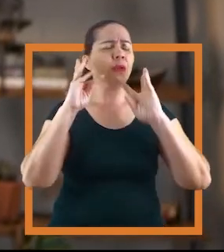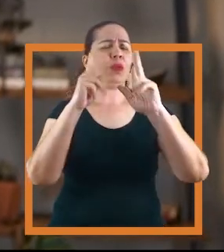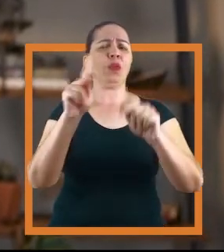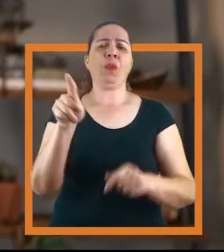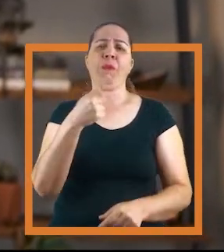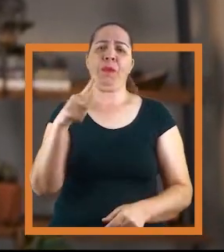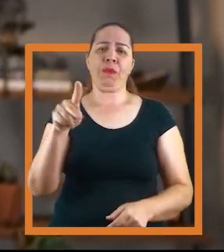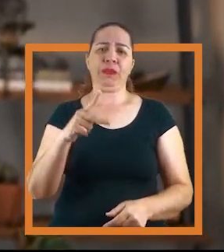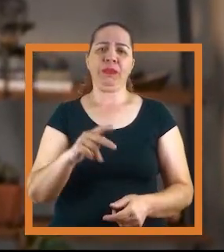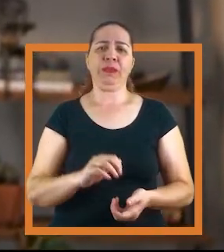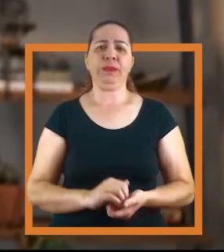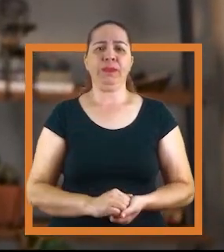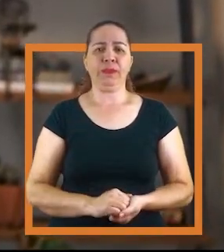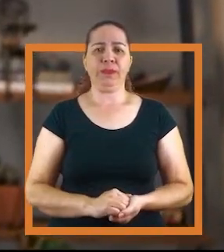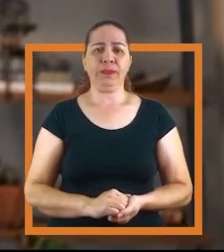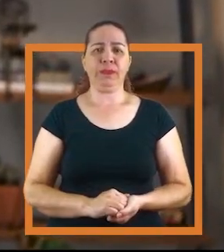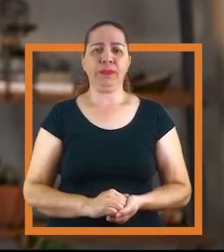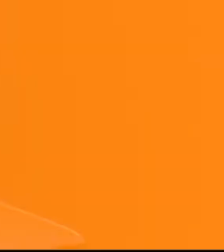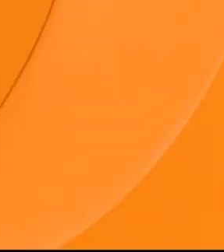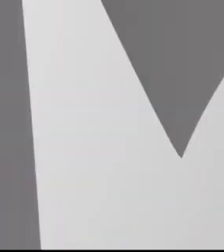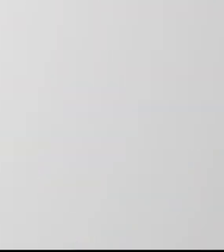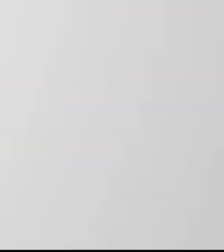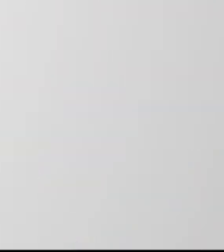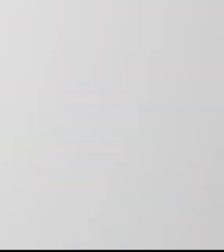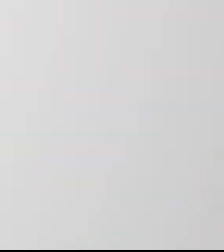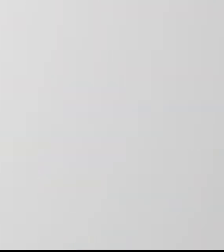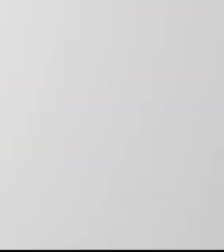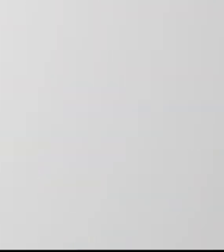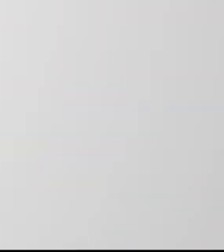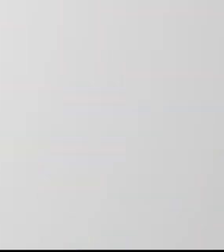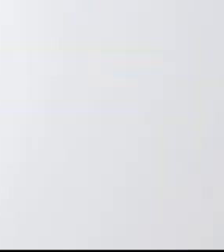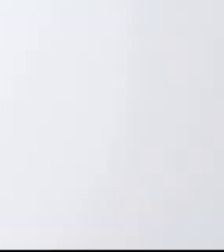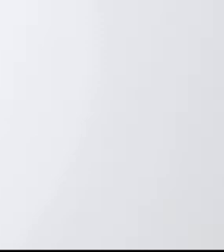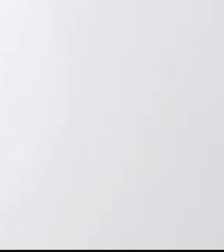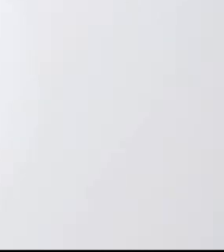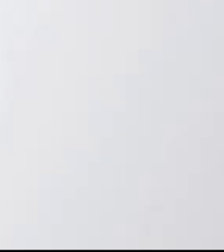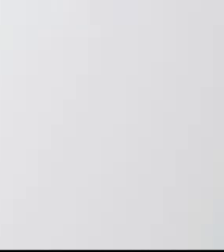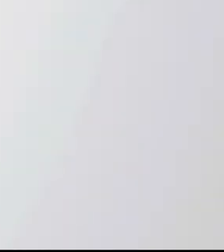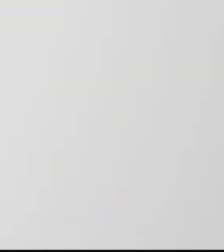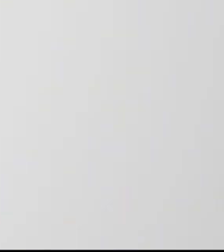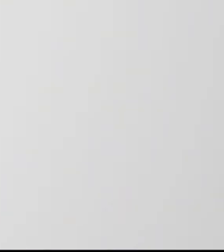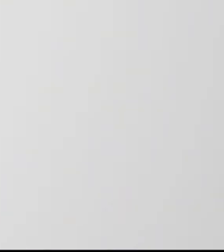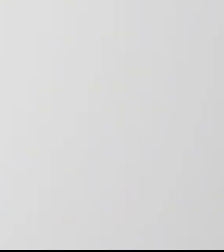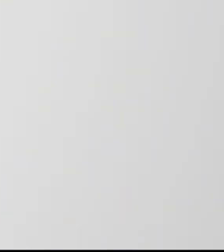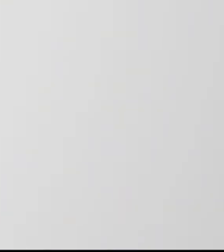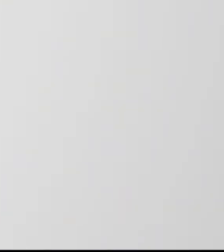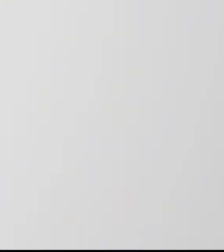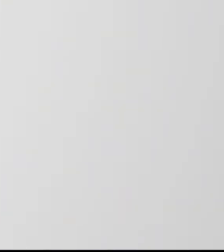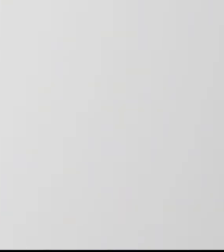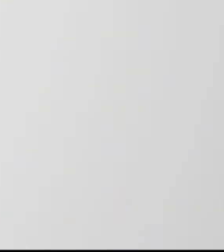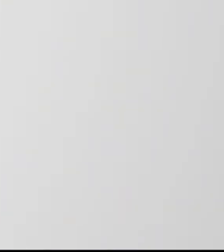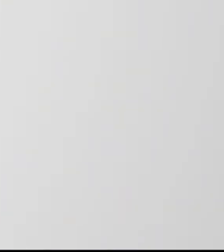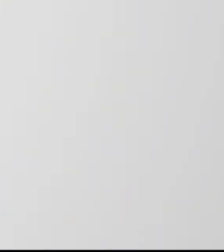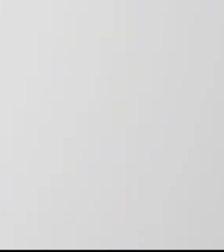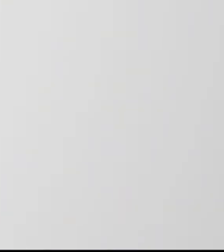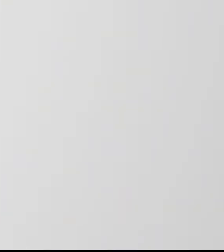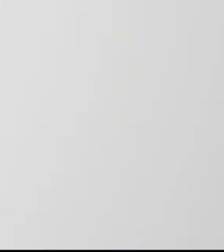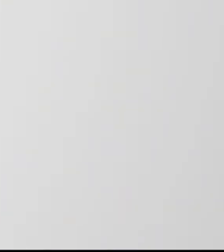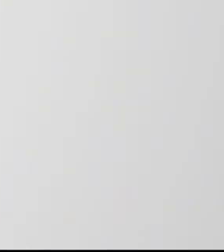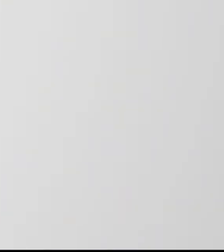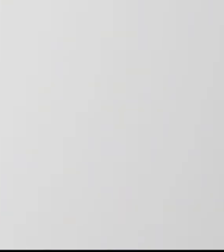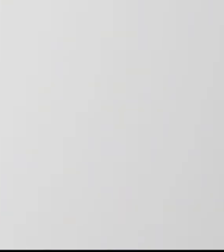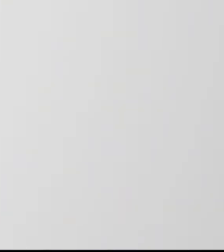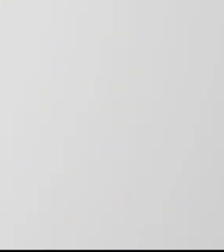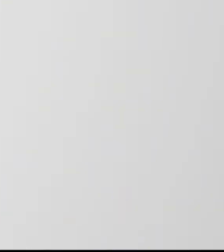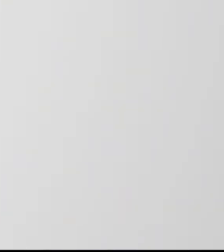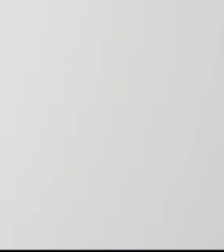ser o senador de todos os paulistas. A Cifrança 400, o senador de todos os paulistas.